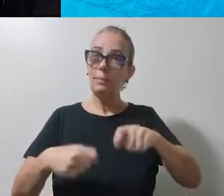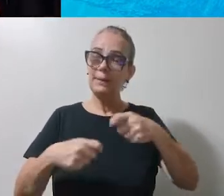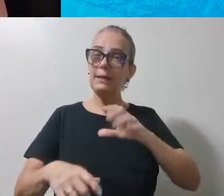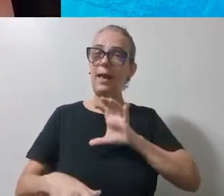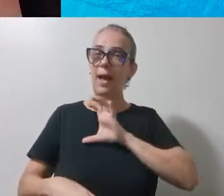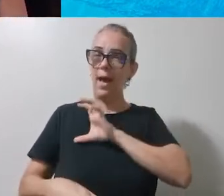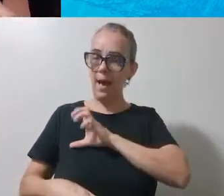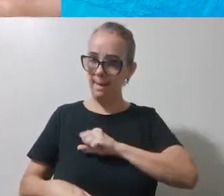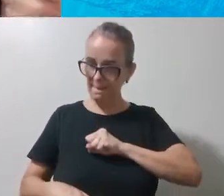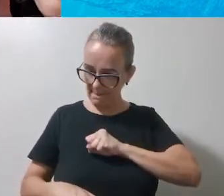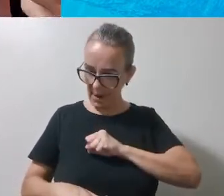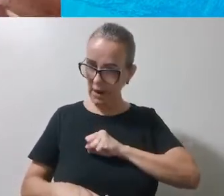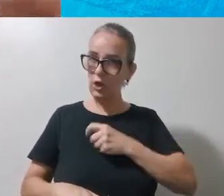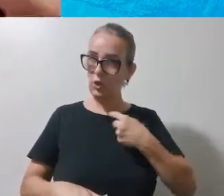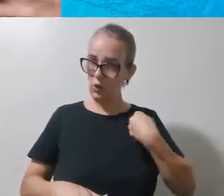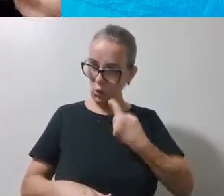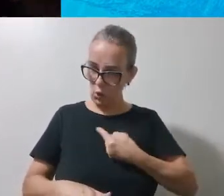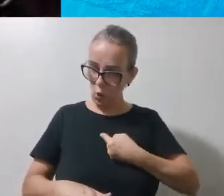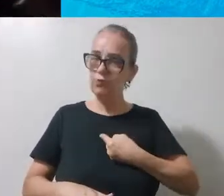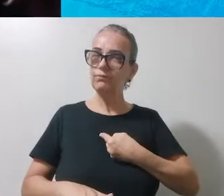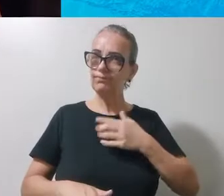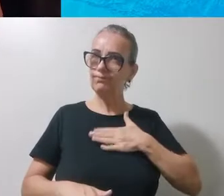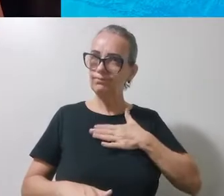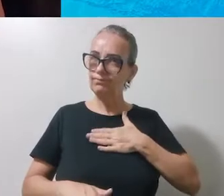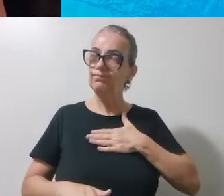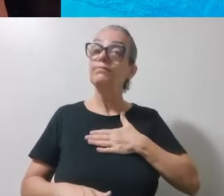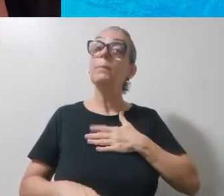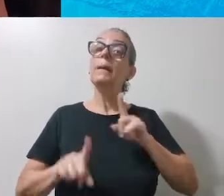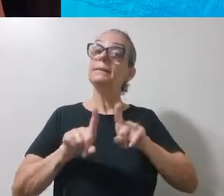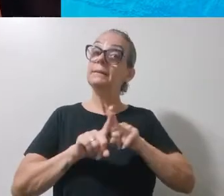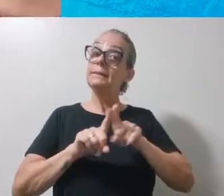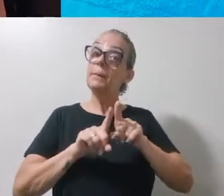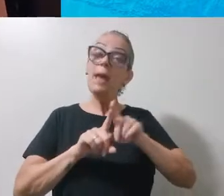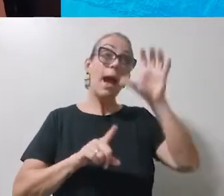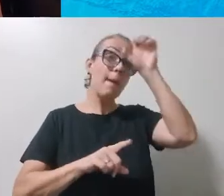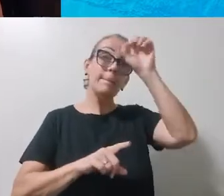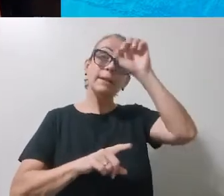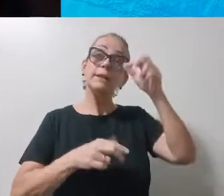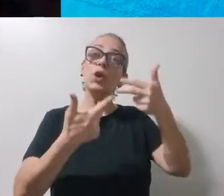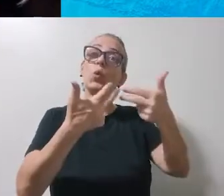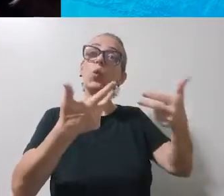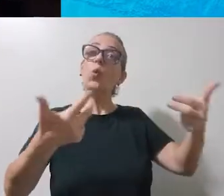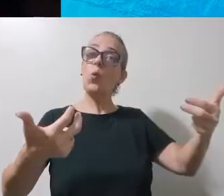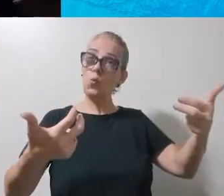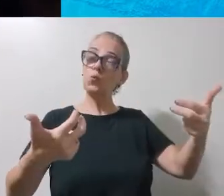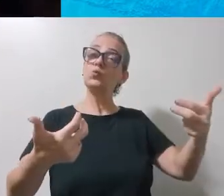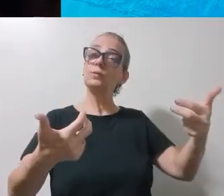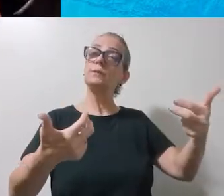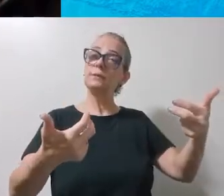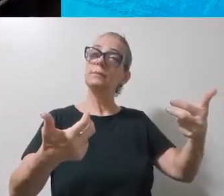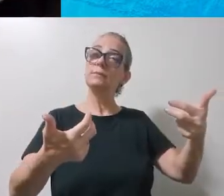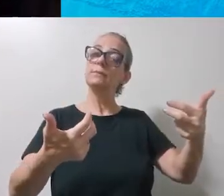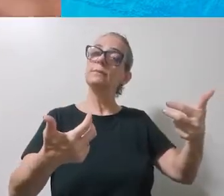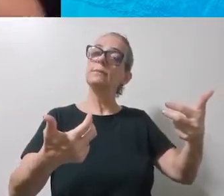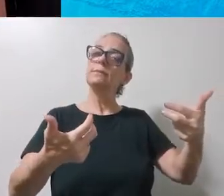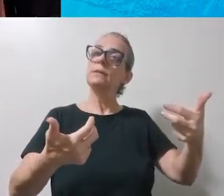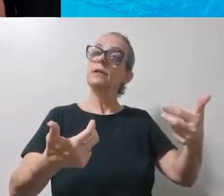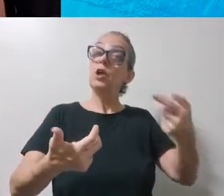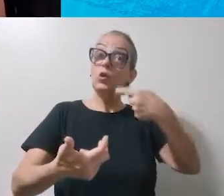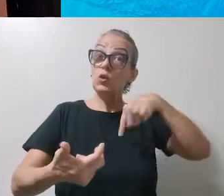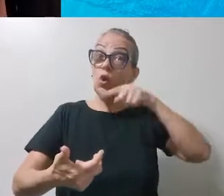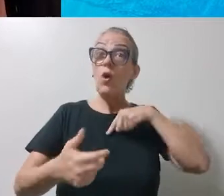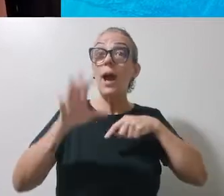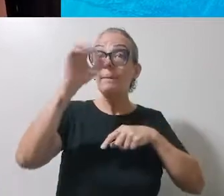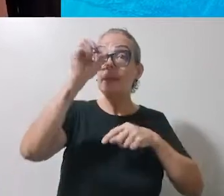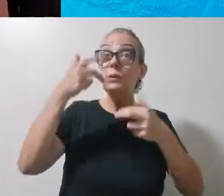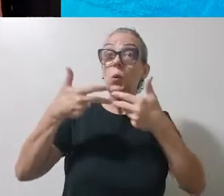instruir. Devemos aprender, aprender muitas coisas. E nós aprendemos bastante coisas lá na